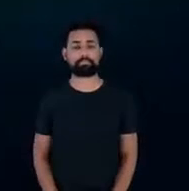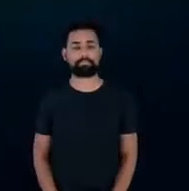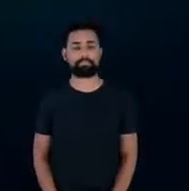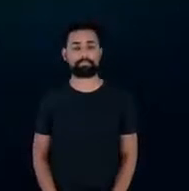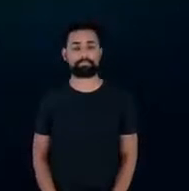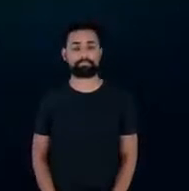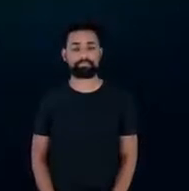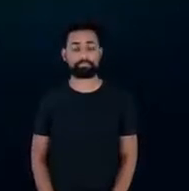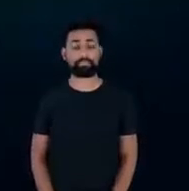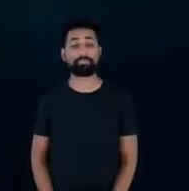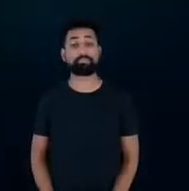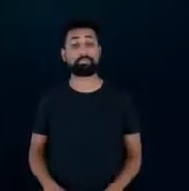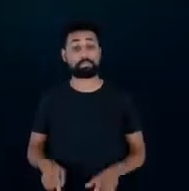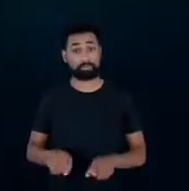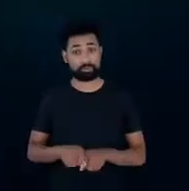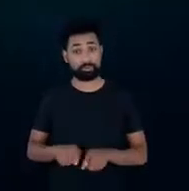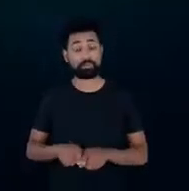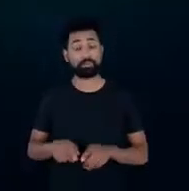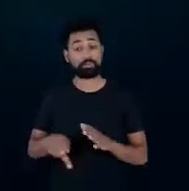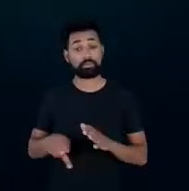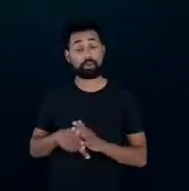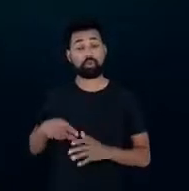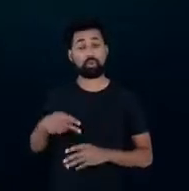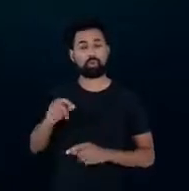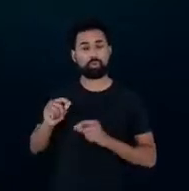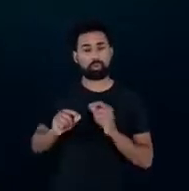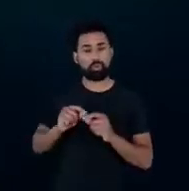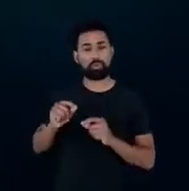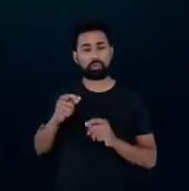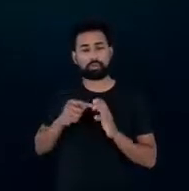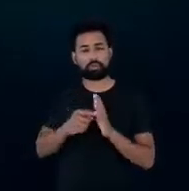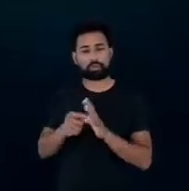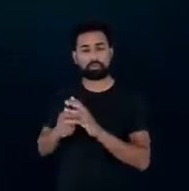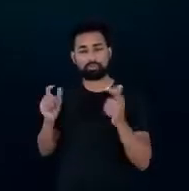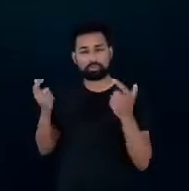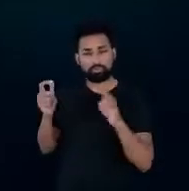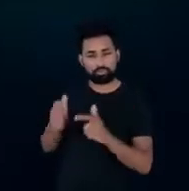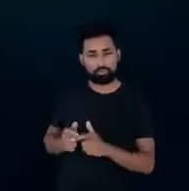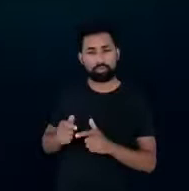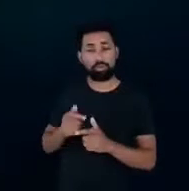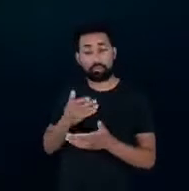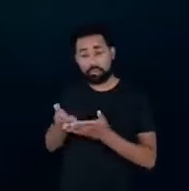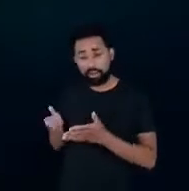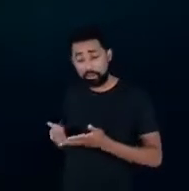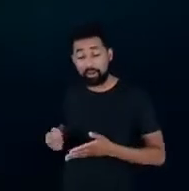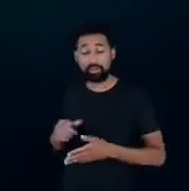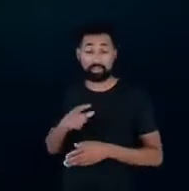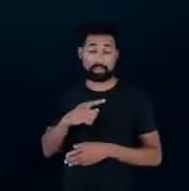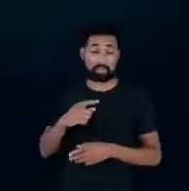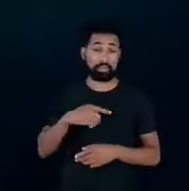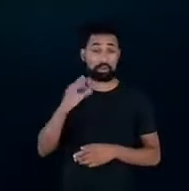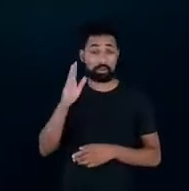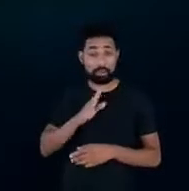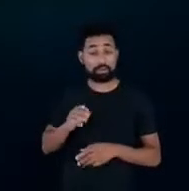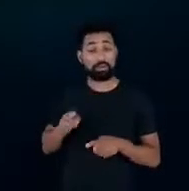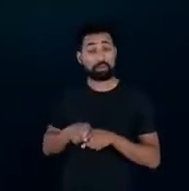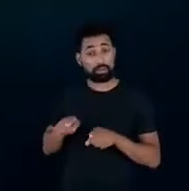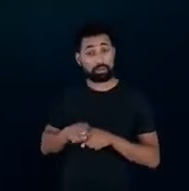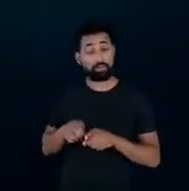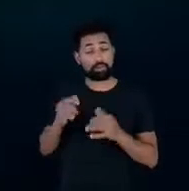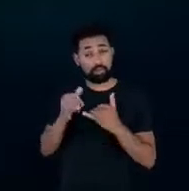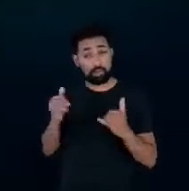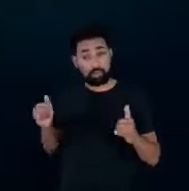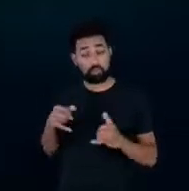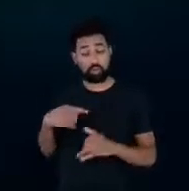a política o potencial de redução de perdas não técnicas no Brasil também o furto de energia e a gente